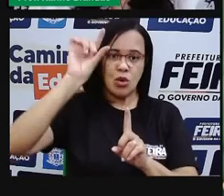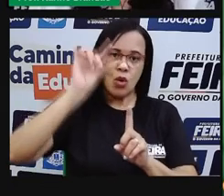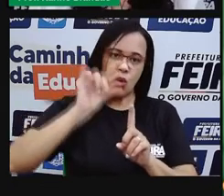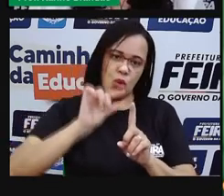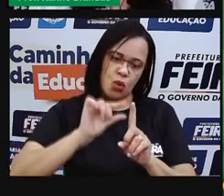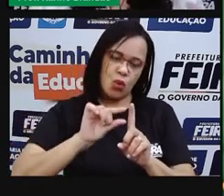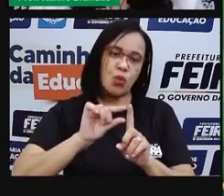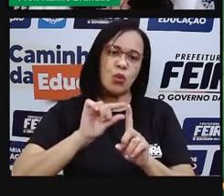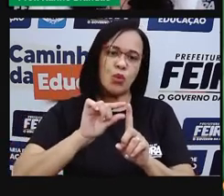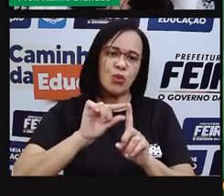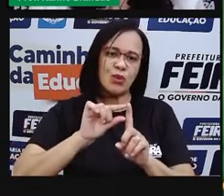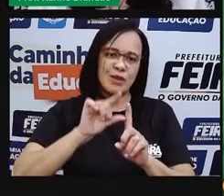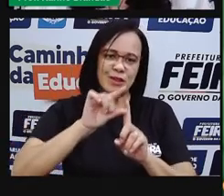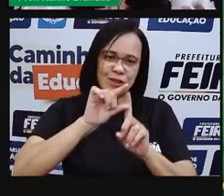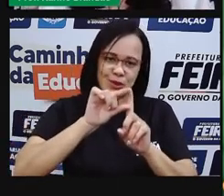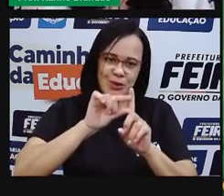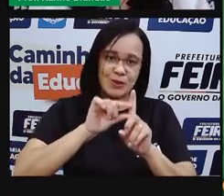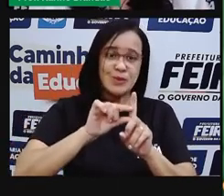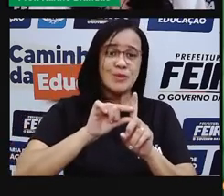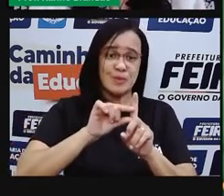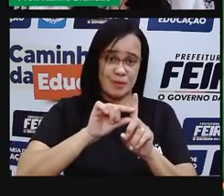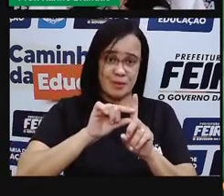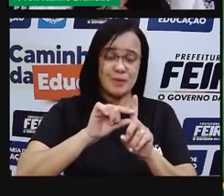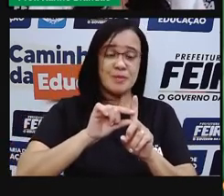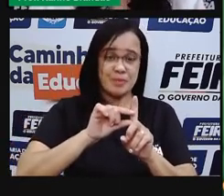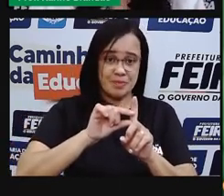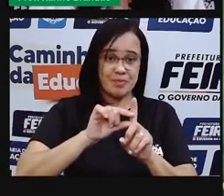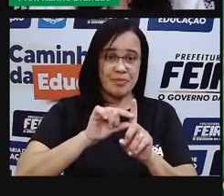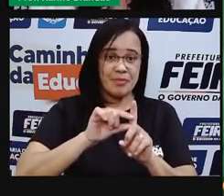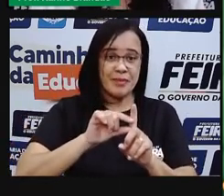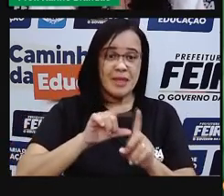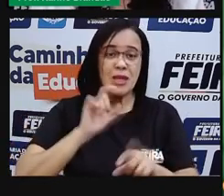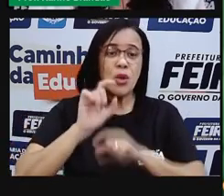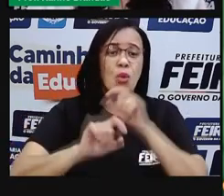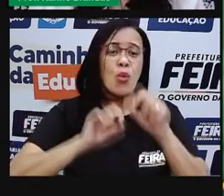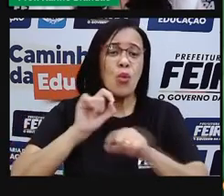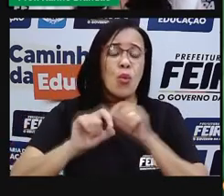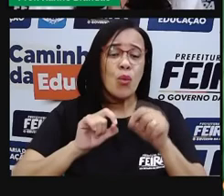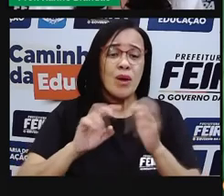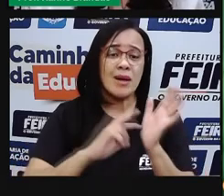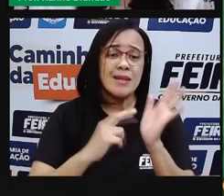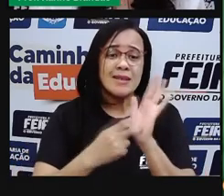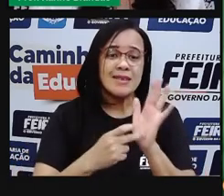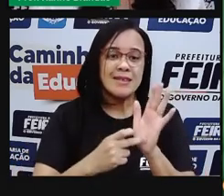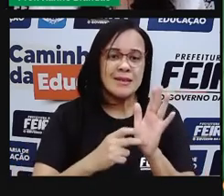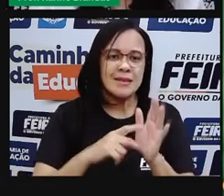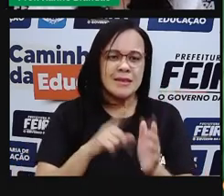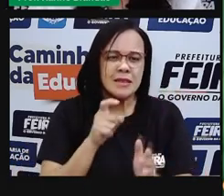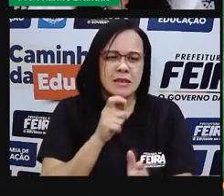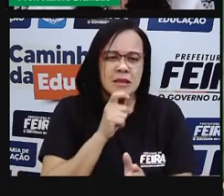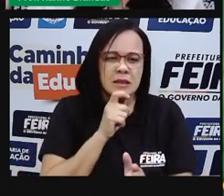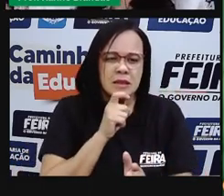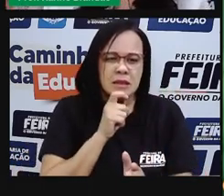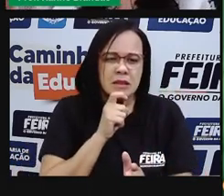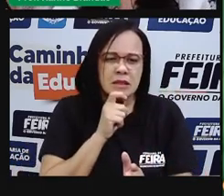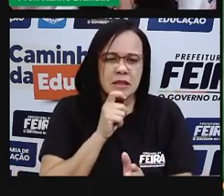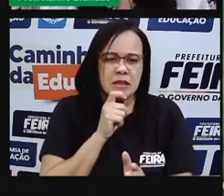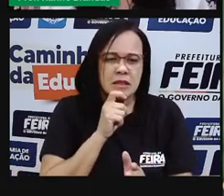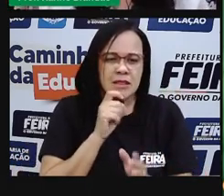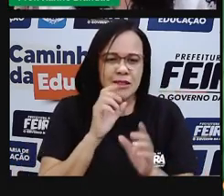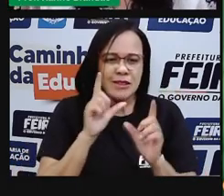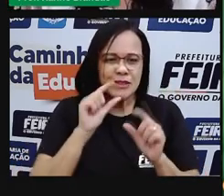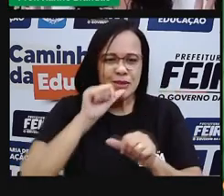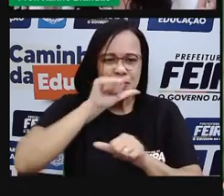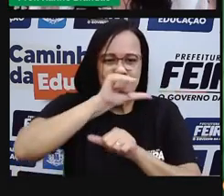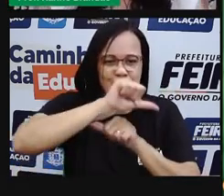O que isso quer dizer, Pró? Quer dizer que vai ter um resfriamento aí desse vapor de água. E aí, lembra? Quando a